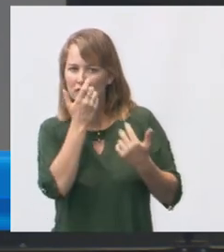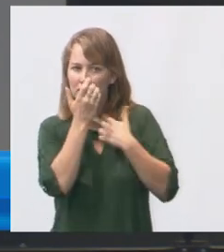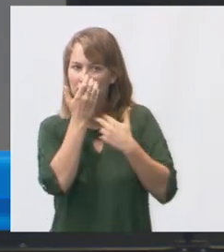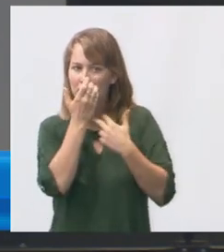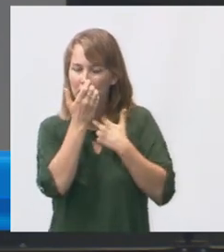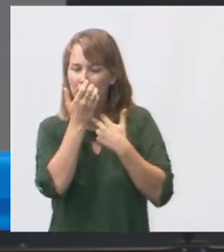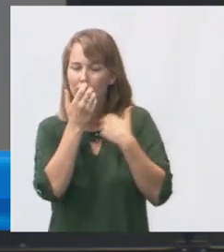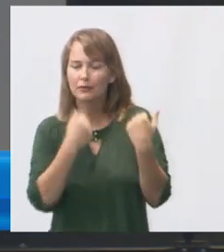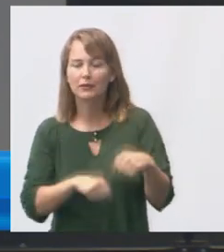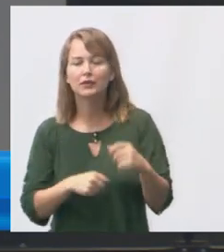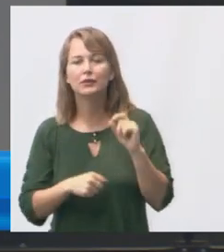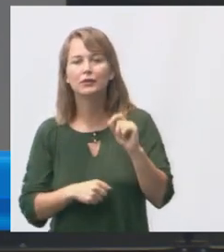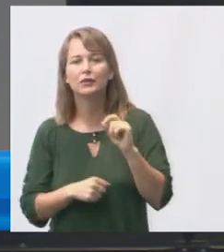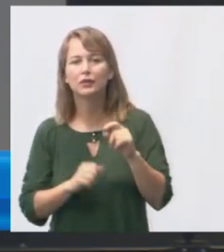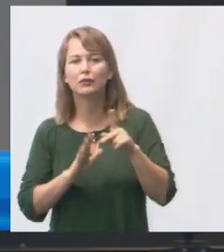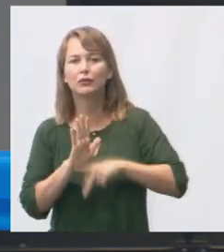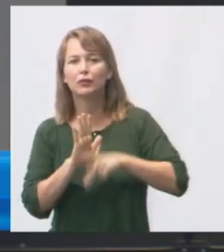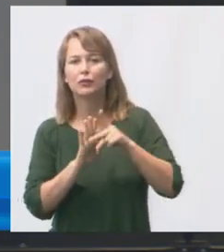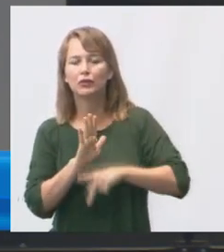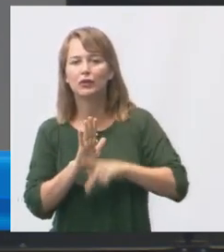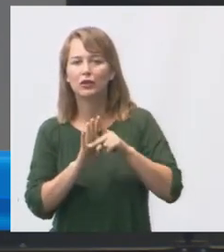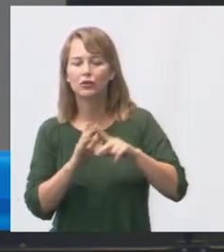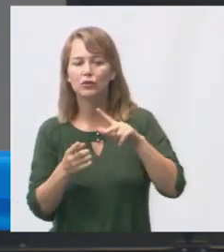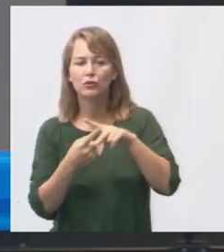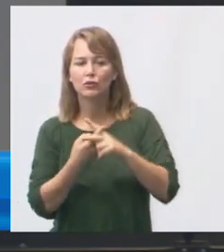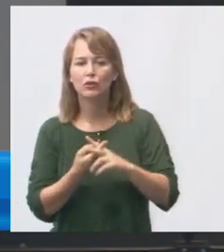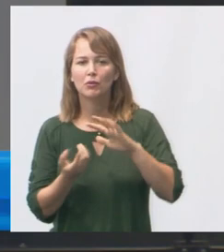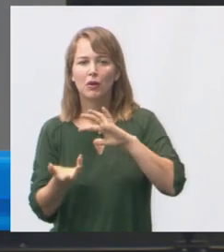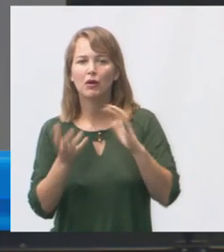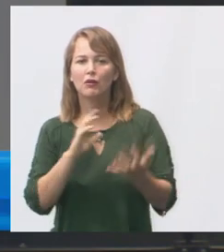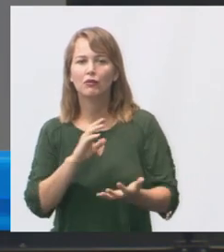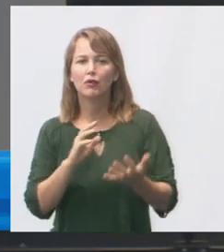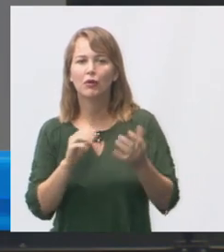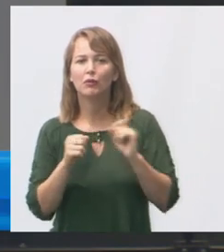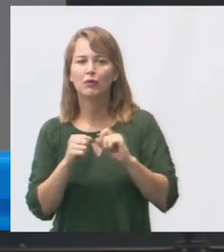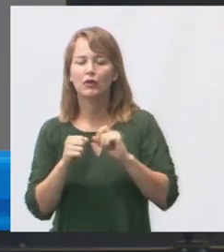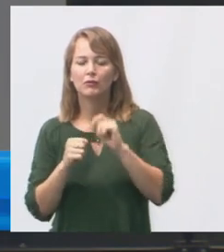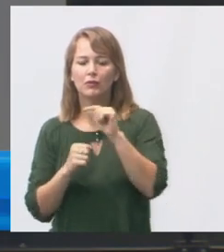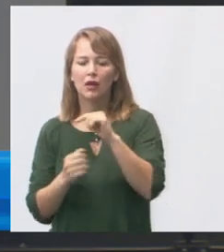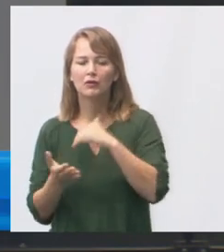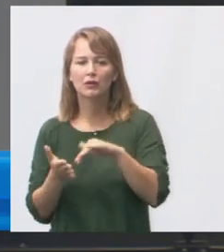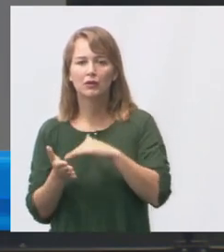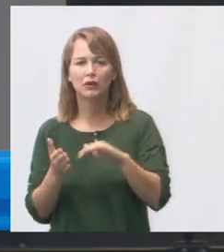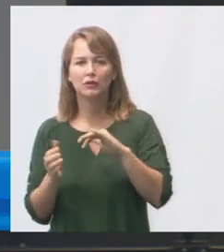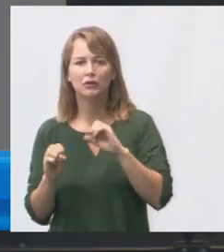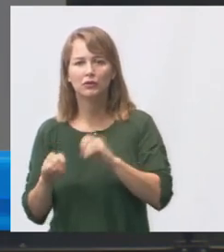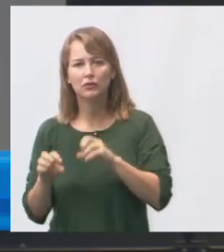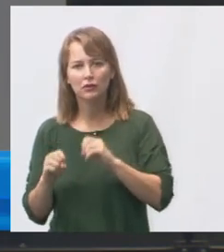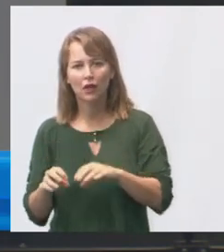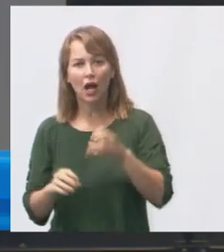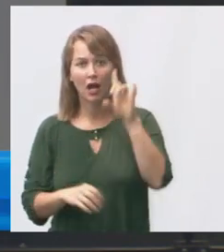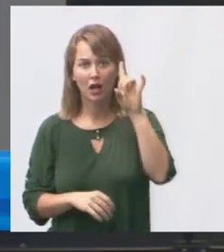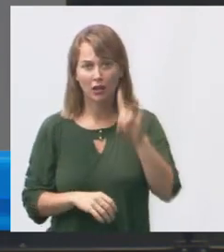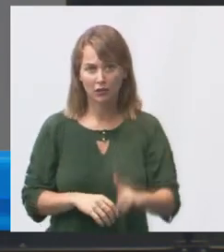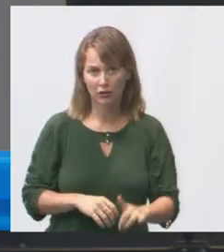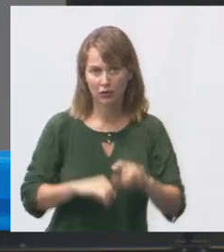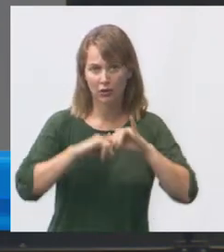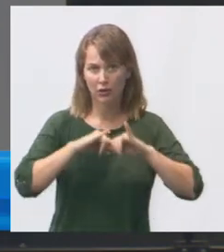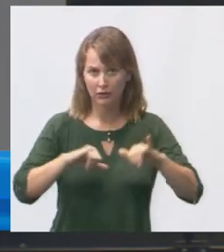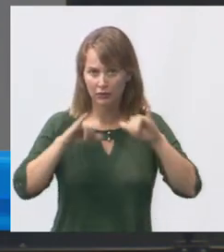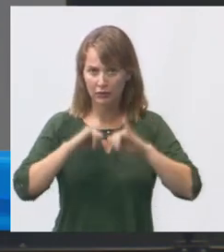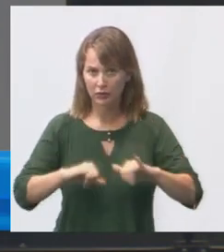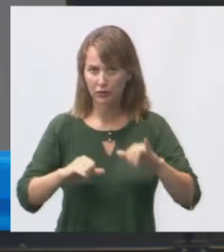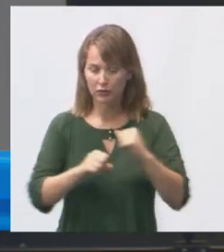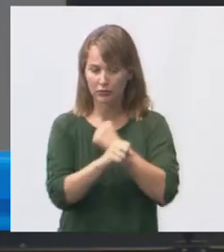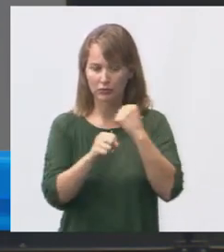precisa de um projeto de uma reforma feita pela Secretaria de Educação então a diretora comunicou que a construção